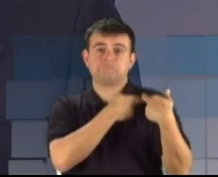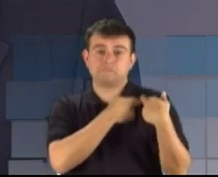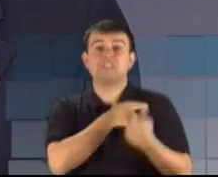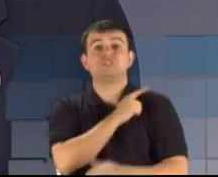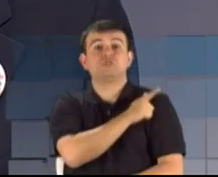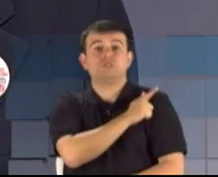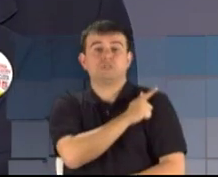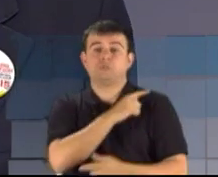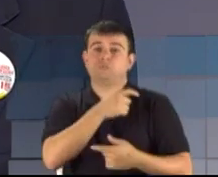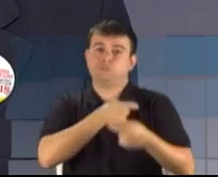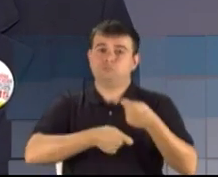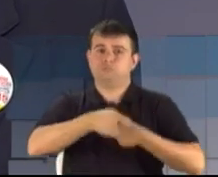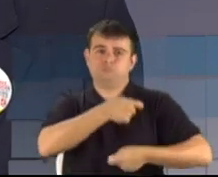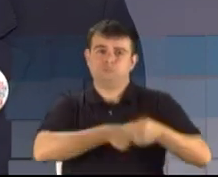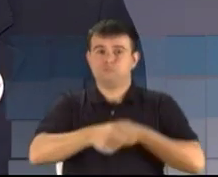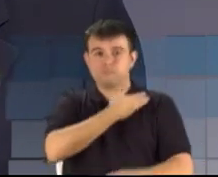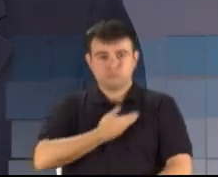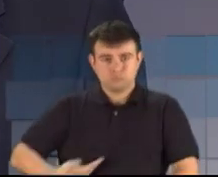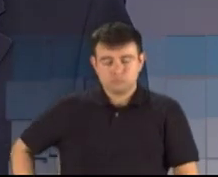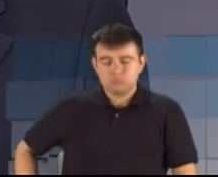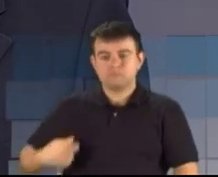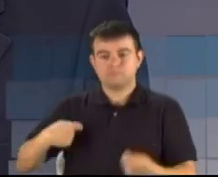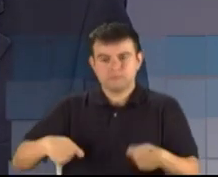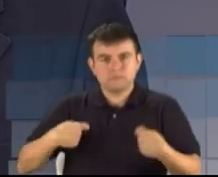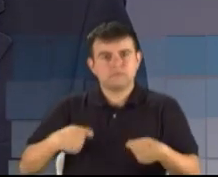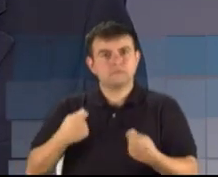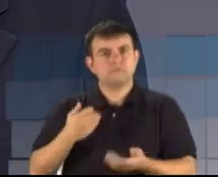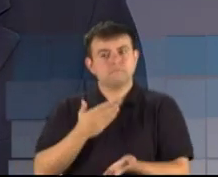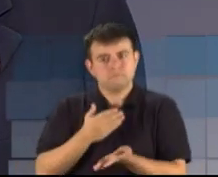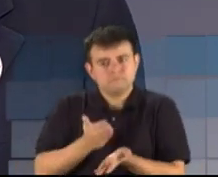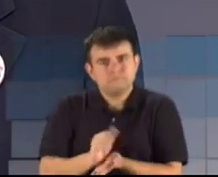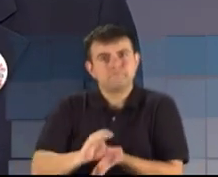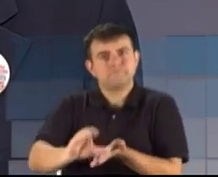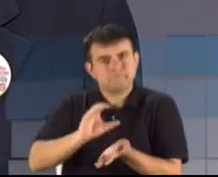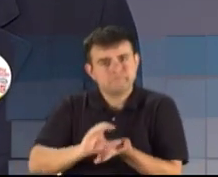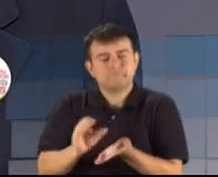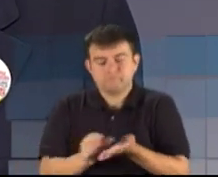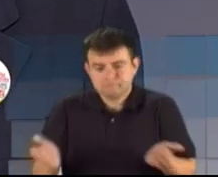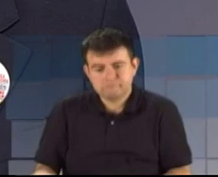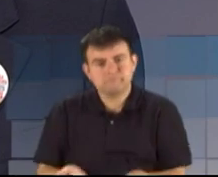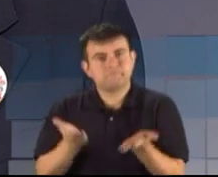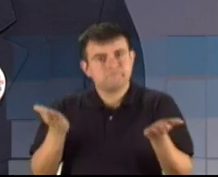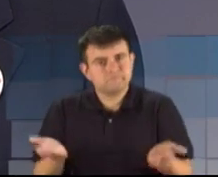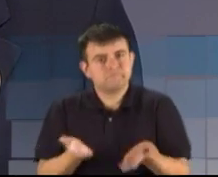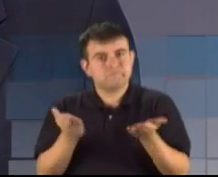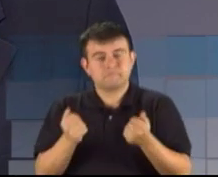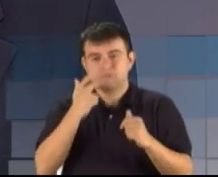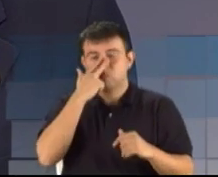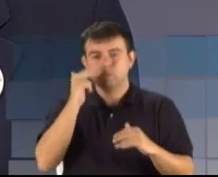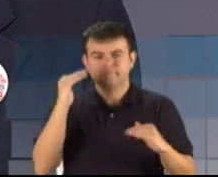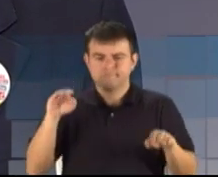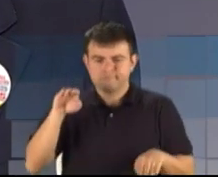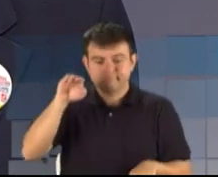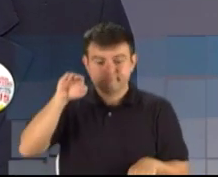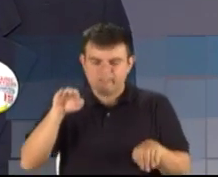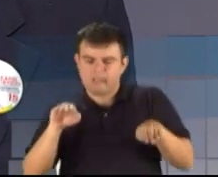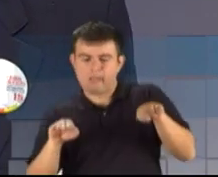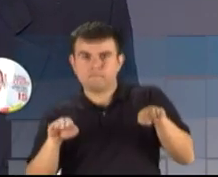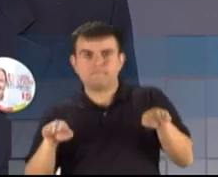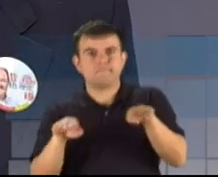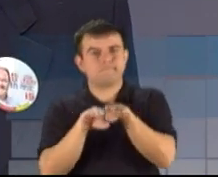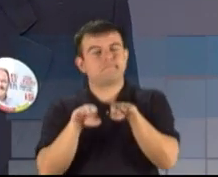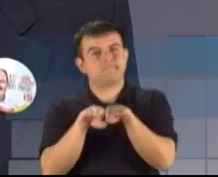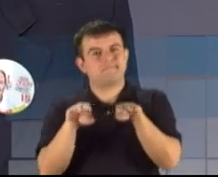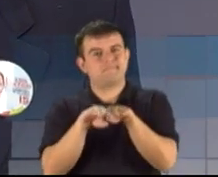atenção devida, dando as condições para que se busque a mesma equiparação dessa outra metade